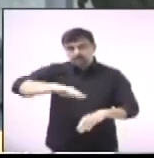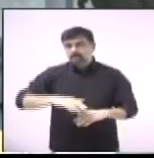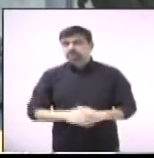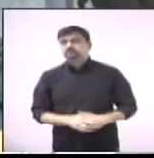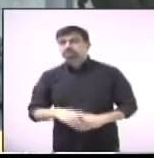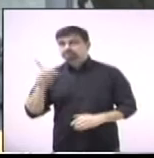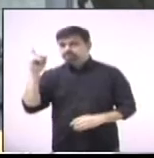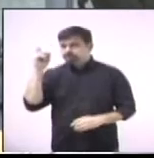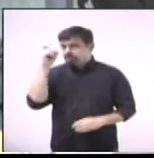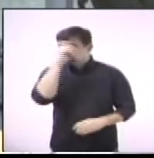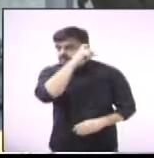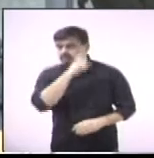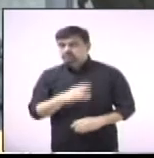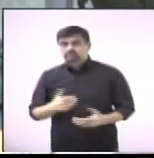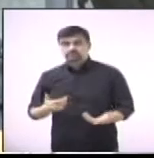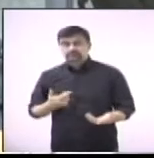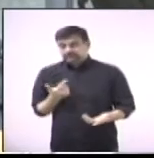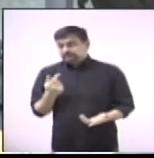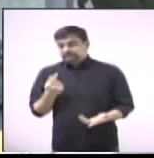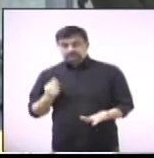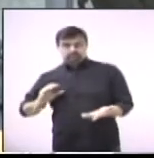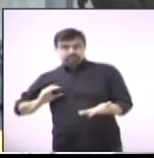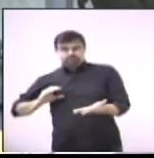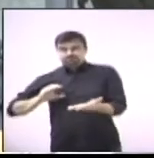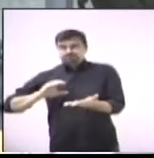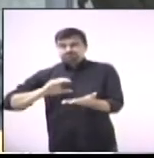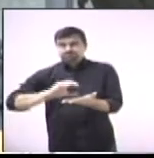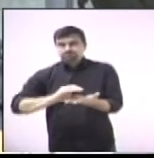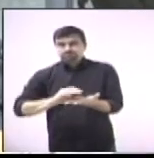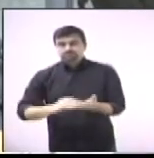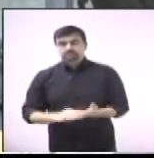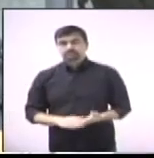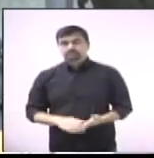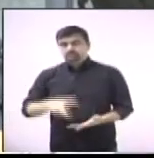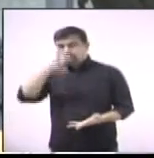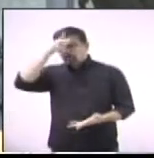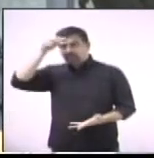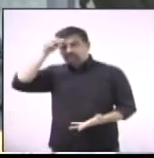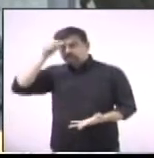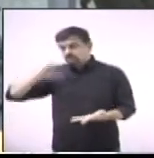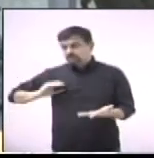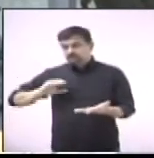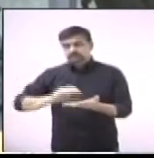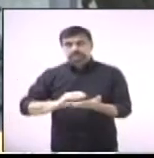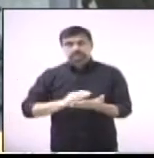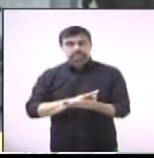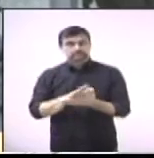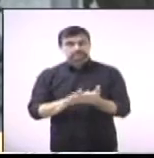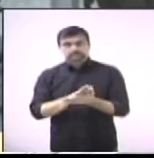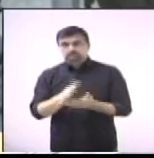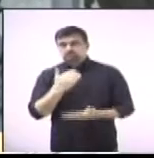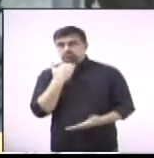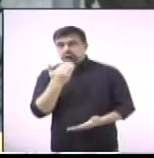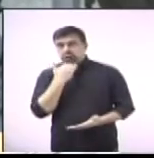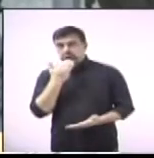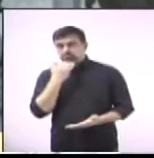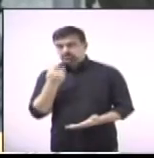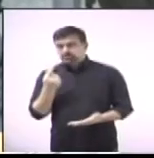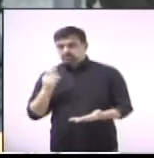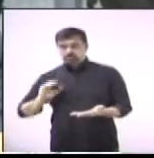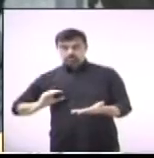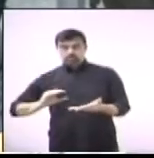participar dos campeonatos sem o apoio da prefeitura, sem o apoio de ninguém, e